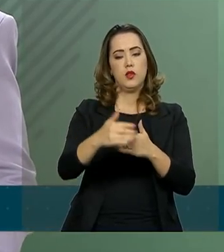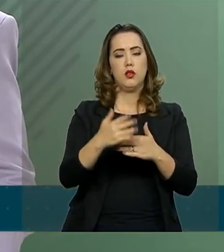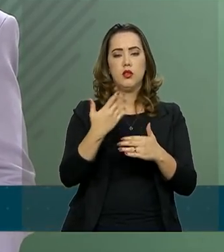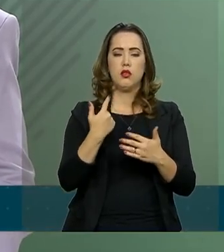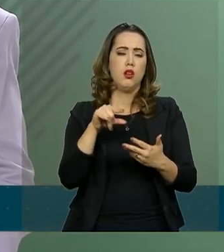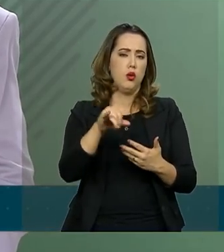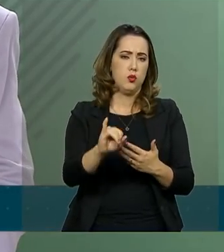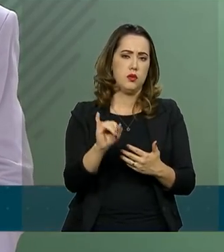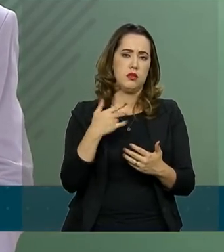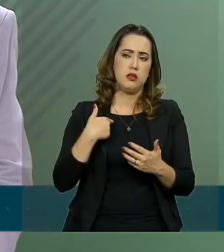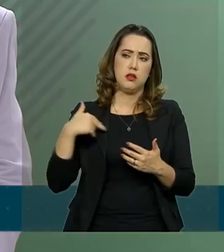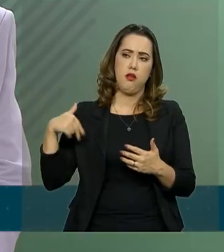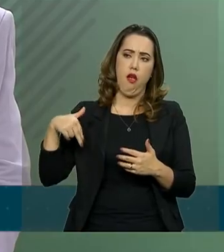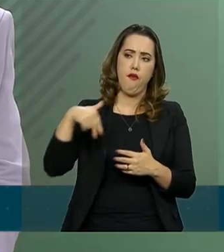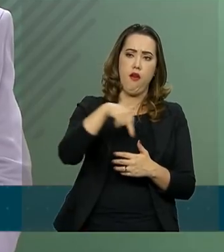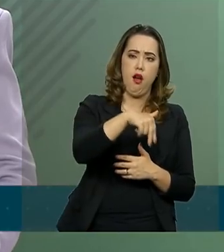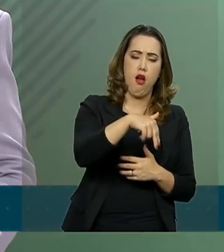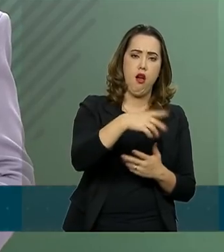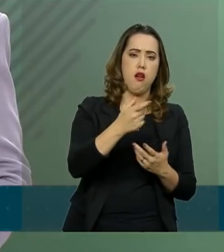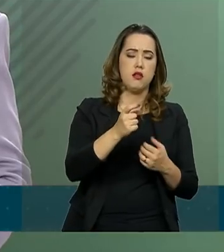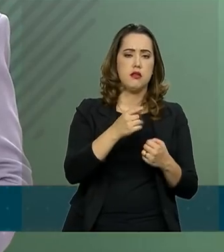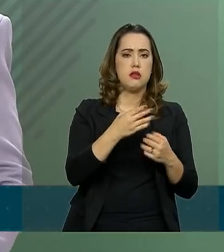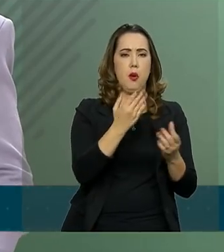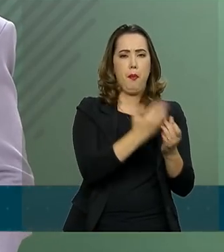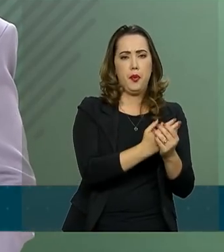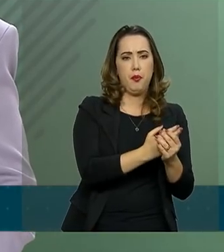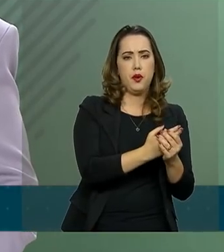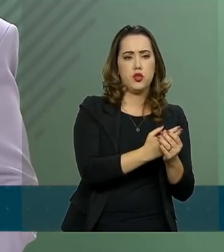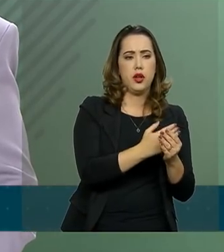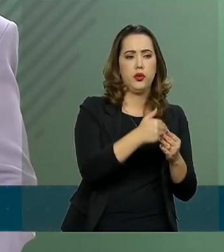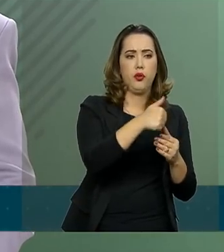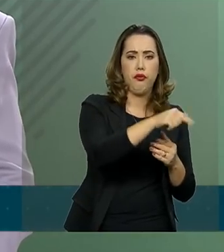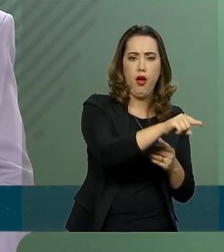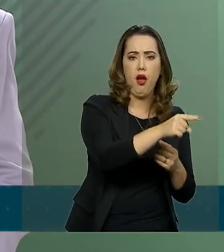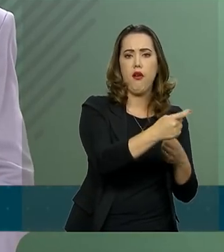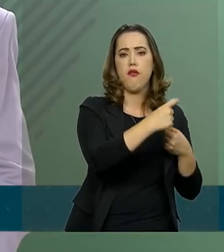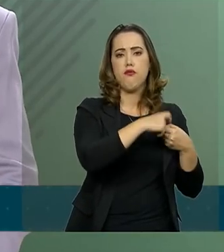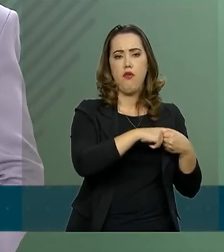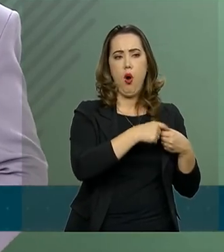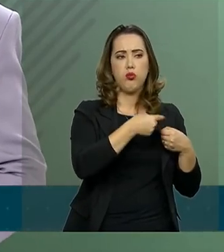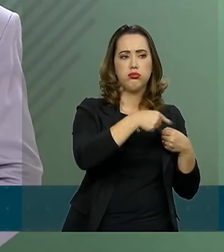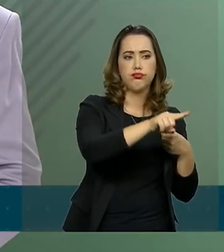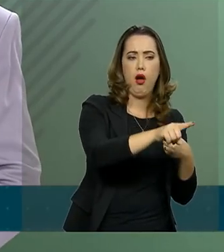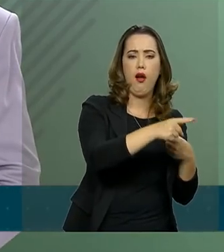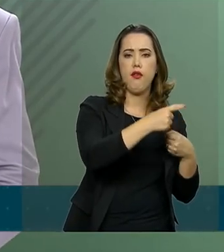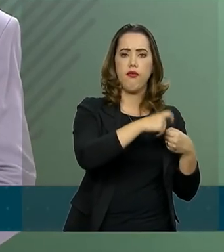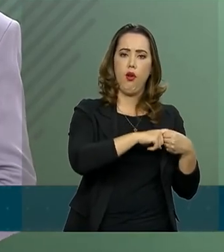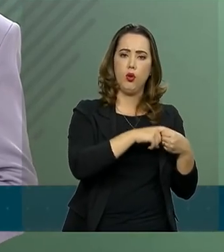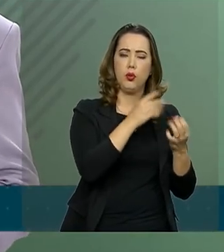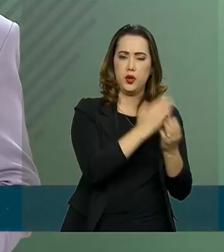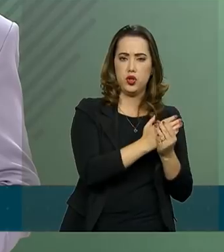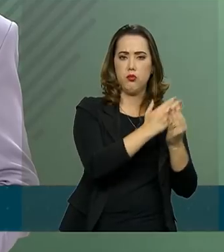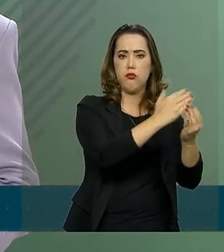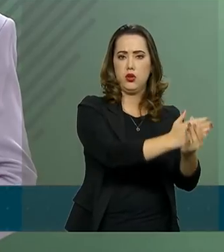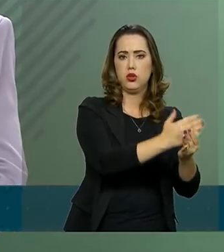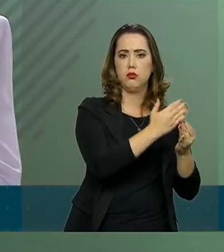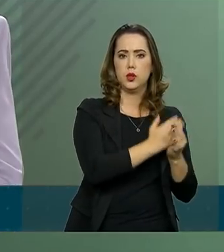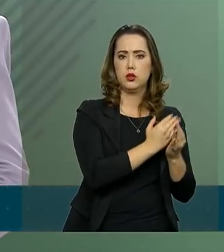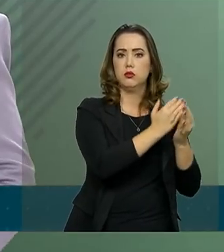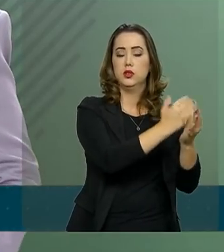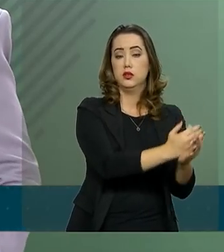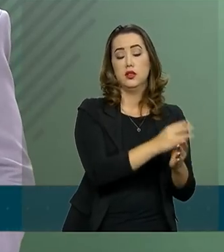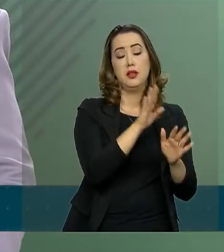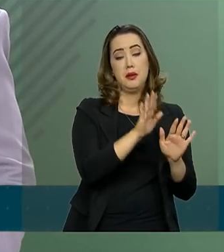são de responsabilidade do Congresso. Nós temos que entender que são de responsabilidade do Congresso. O presidente entende até porque foi um